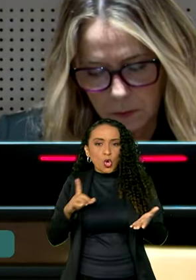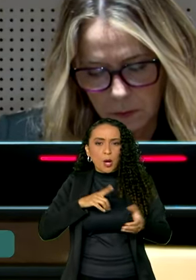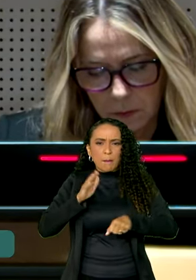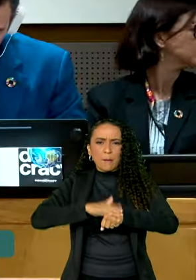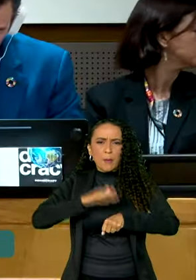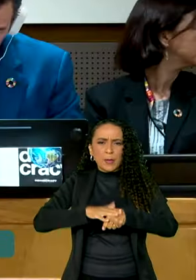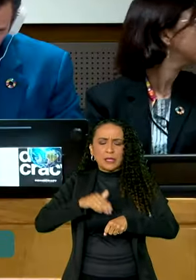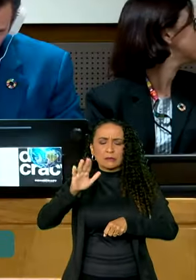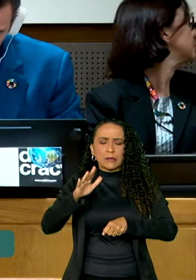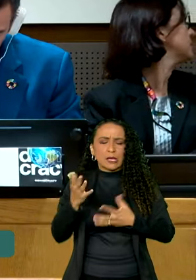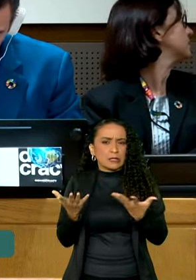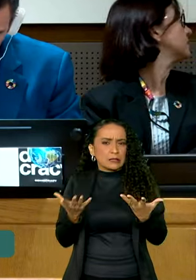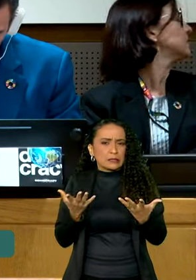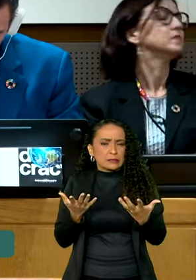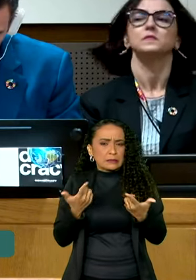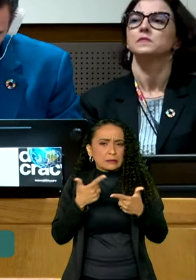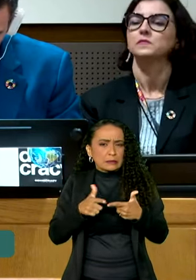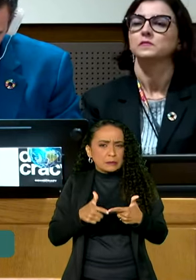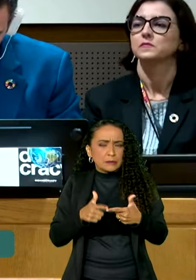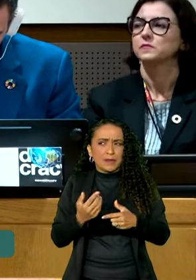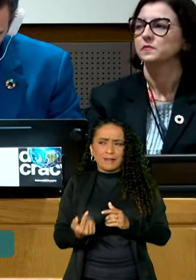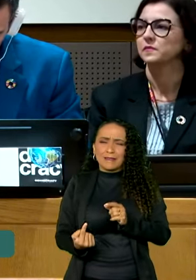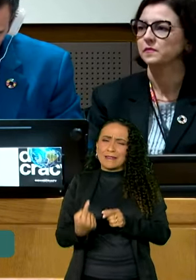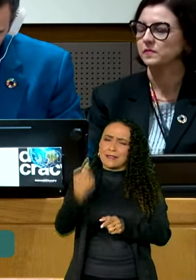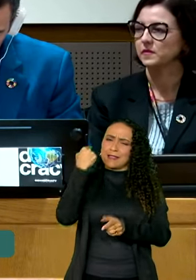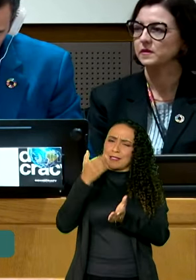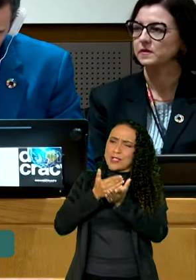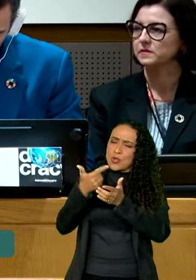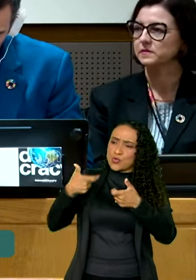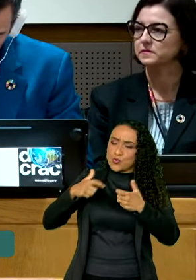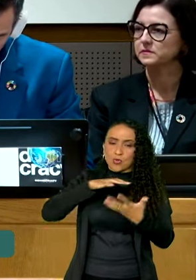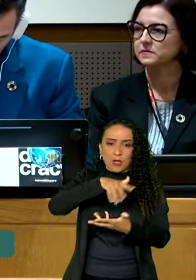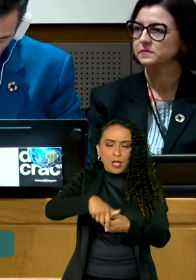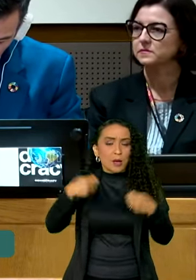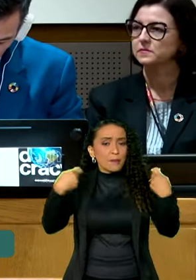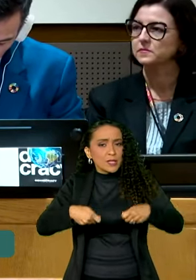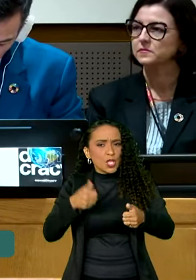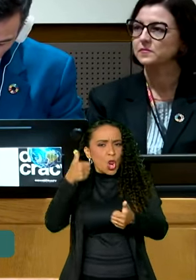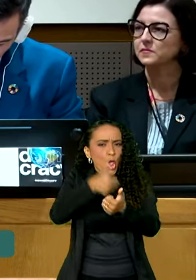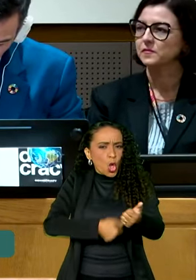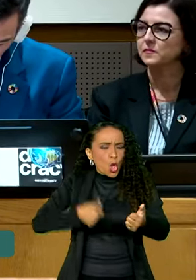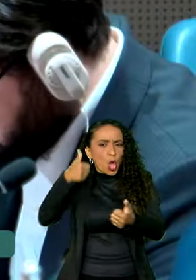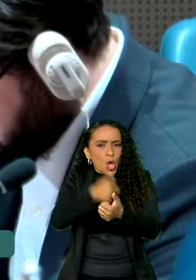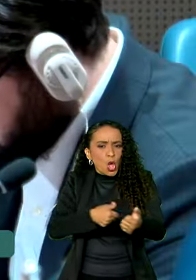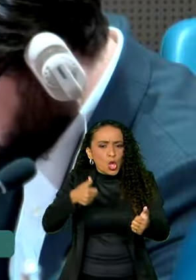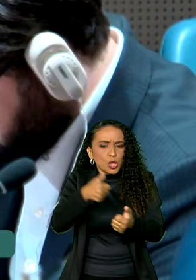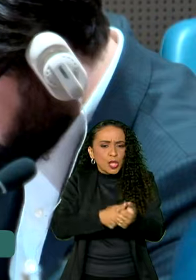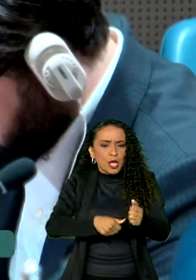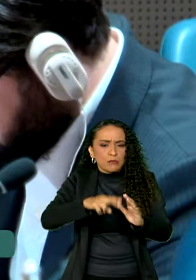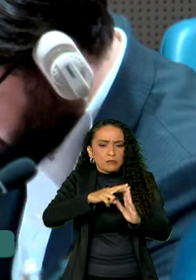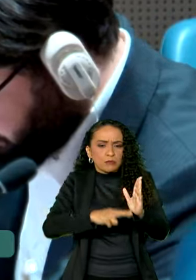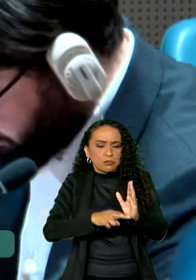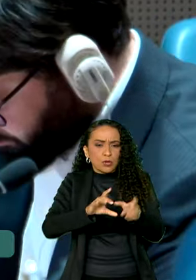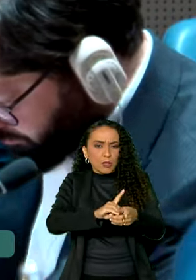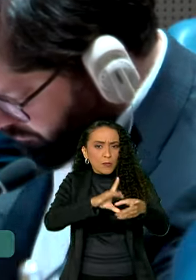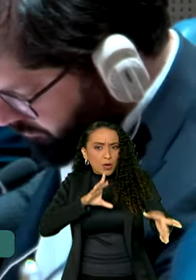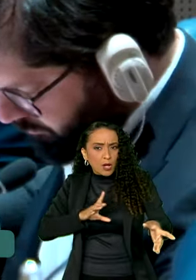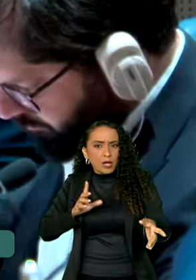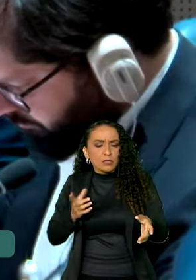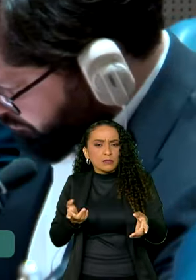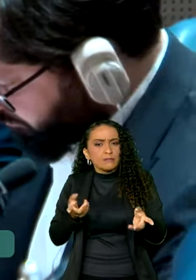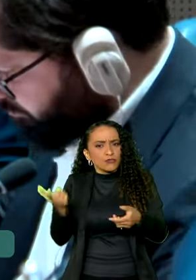momento mais crítico desde a Segunda Guerra Mundial e disse que é preciso lutar para que os regimes democráticos voltem a ser